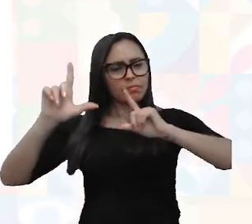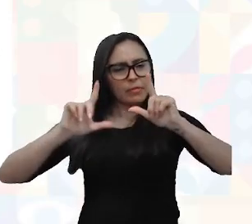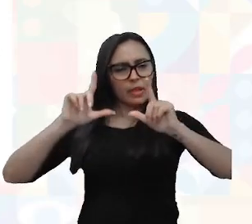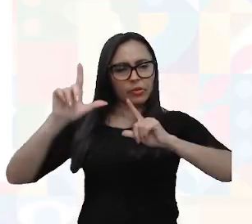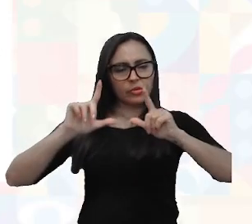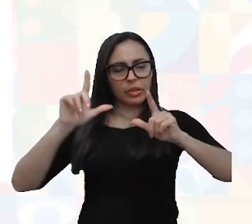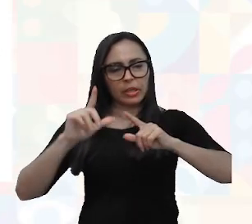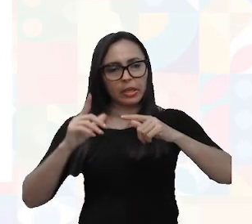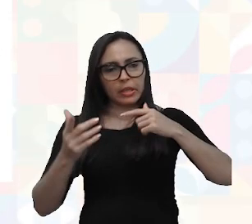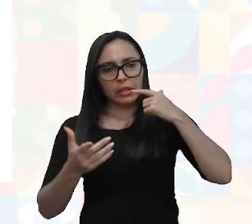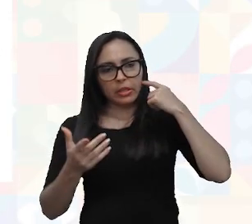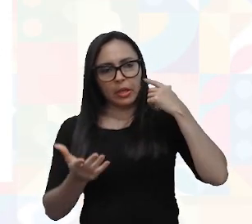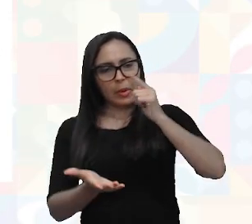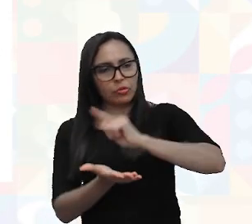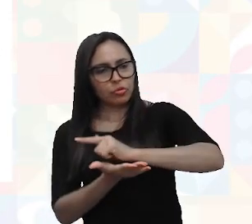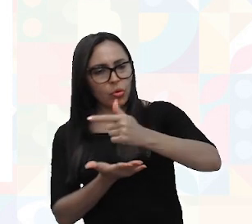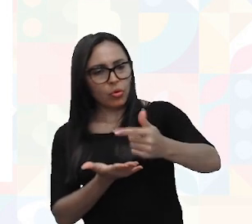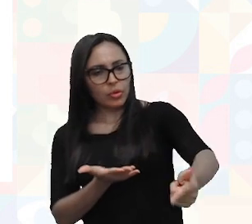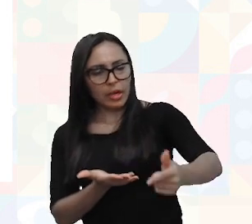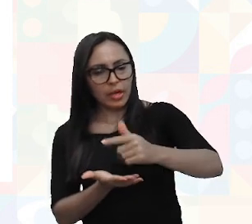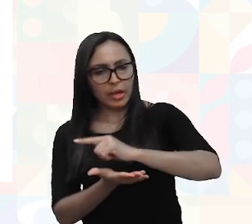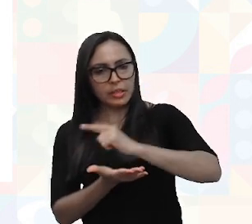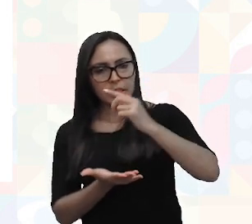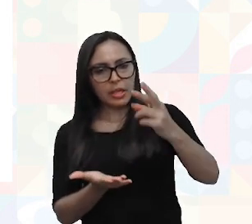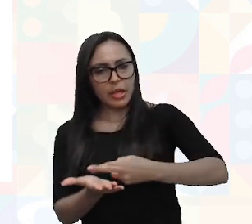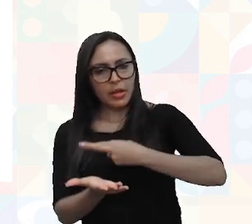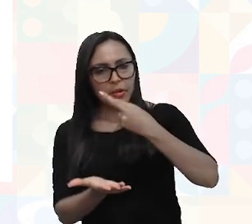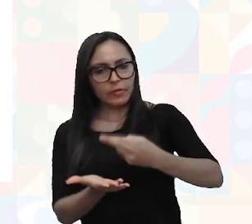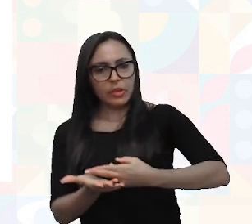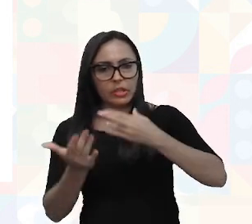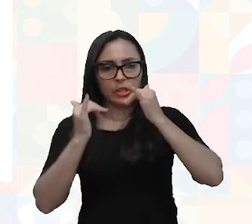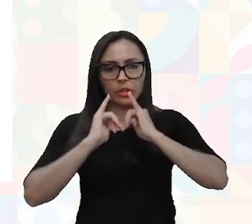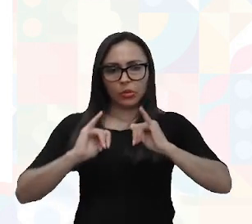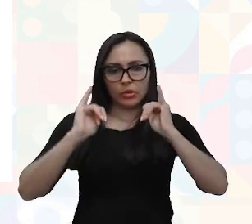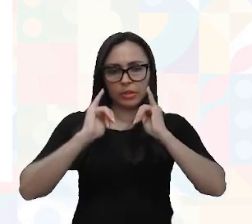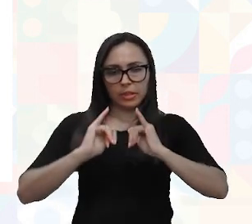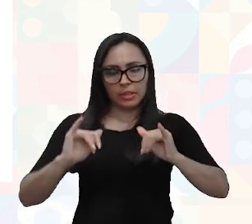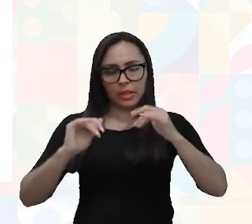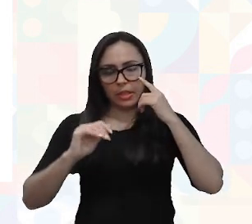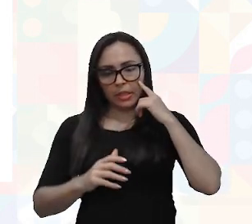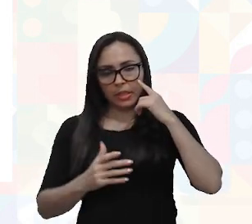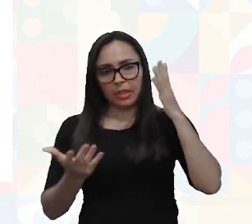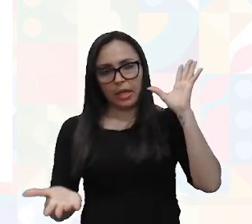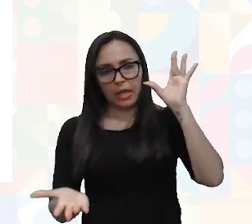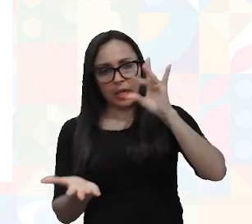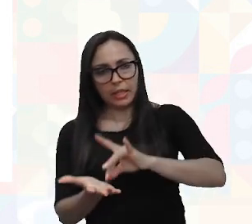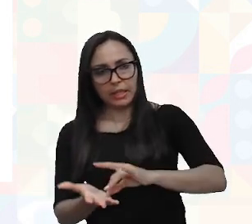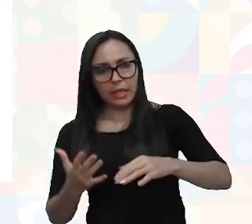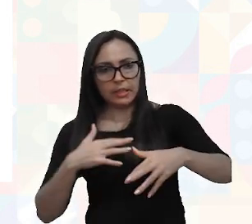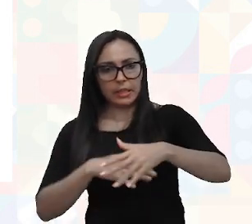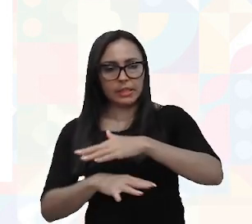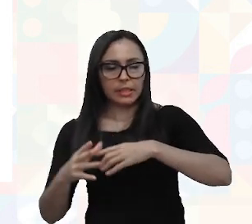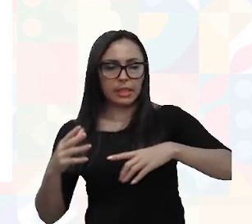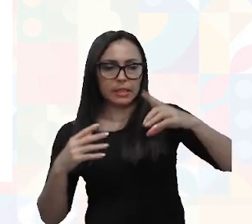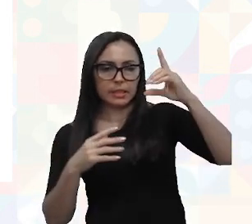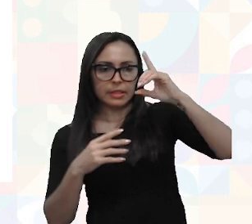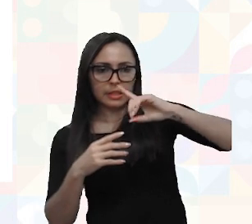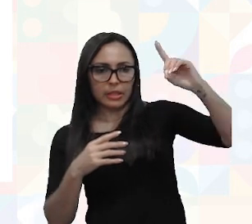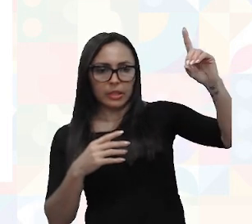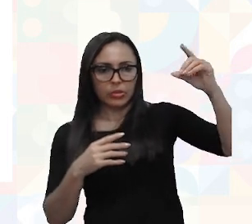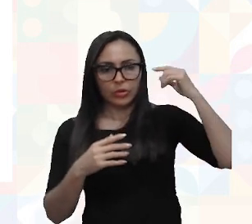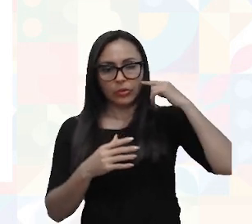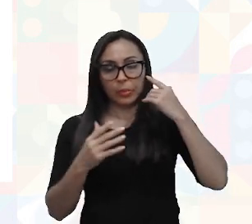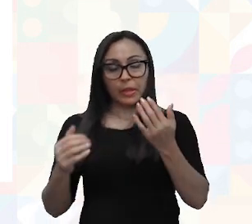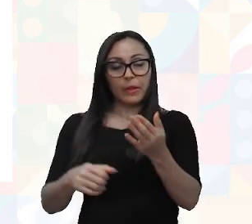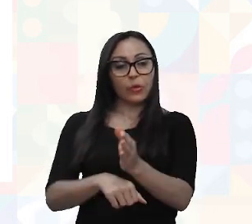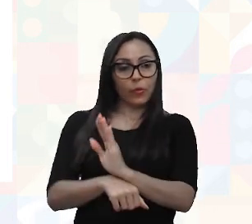de páginas de jornais, e revista de notícias relacionada à história real da cidade de Deus, né, esse aí é um trecho do grande